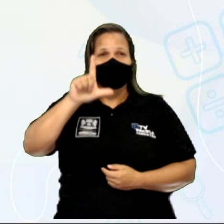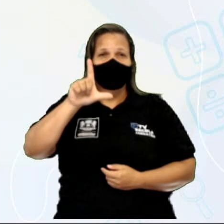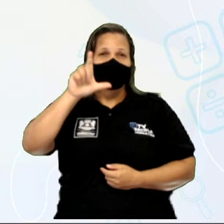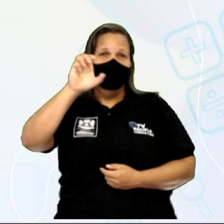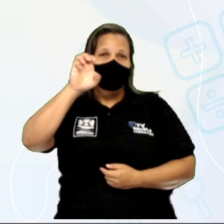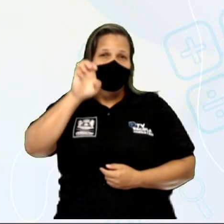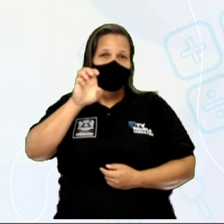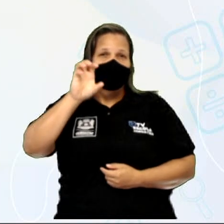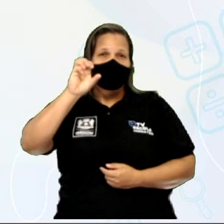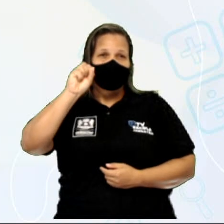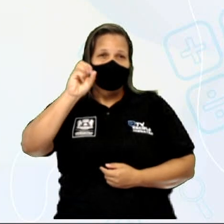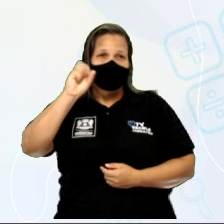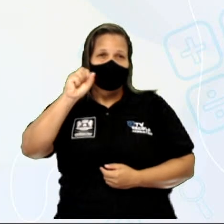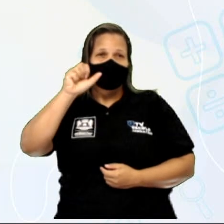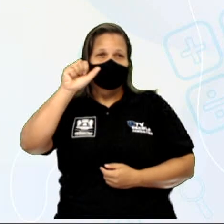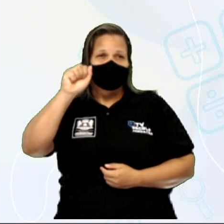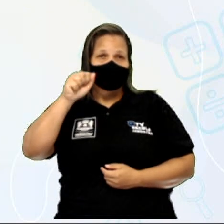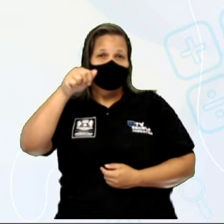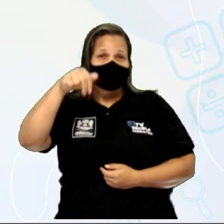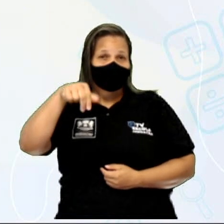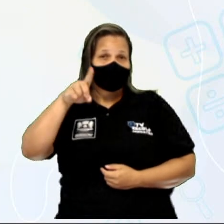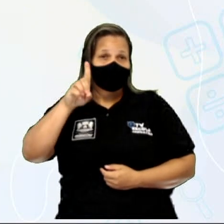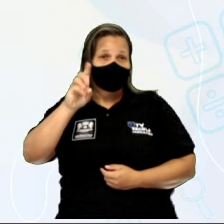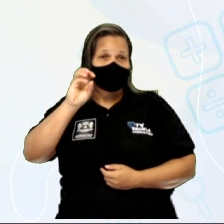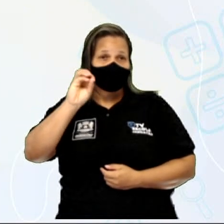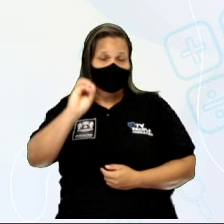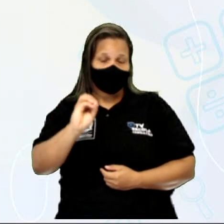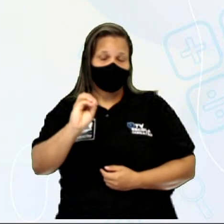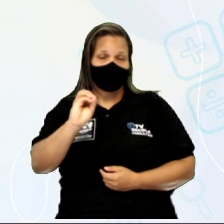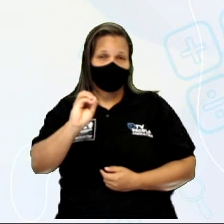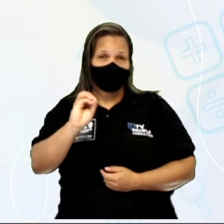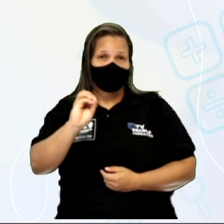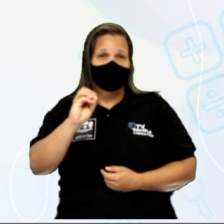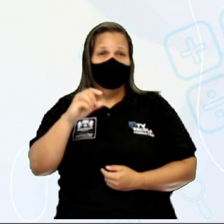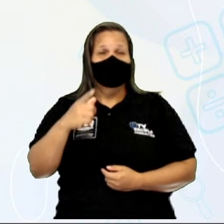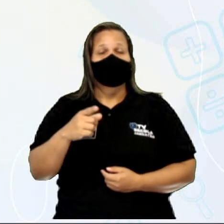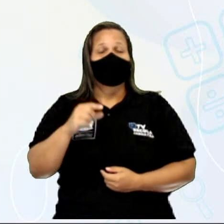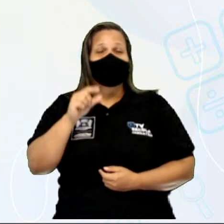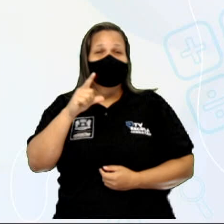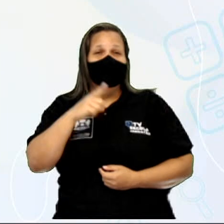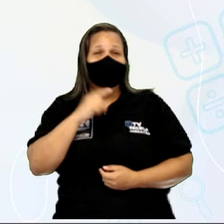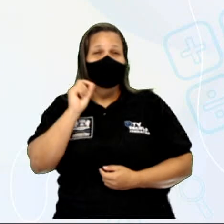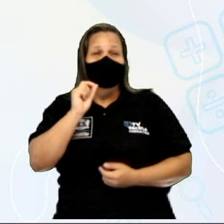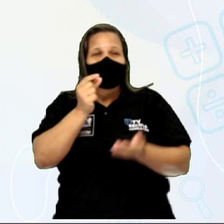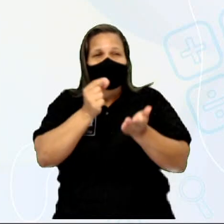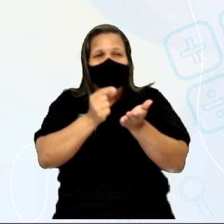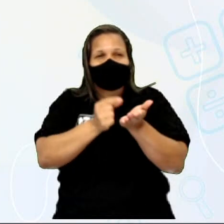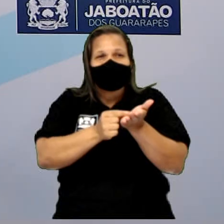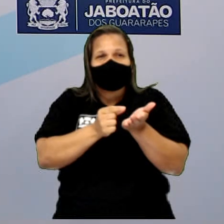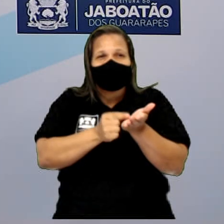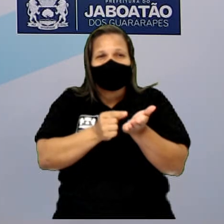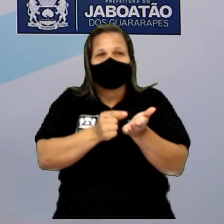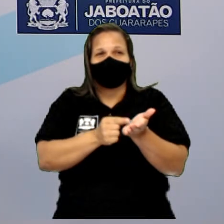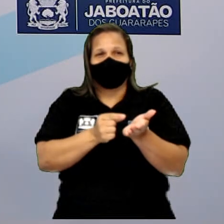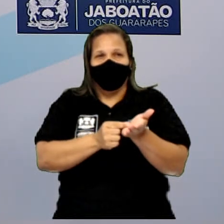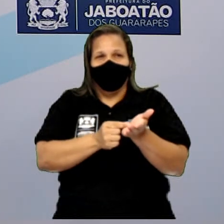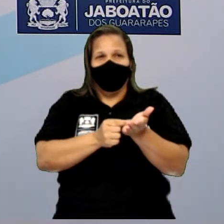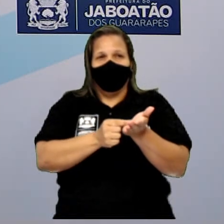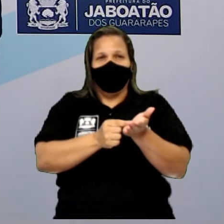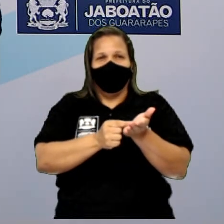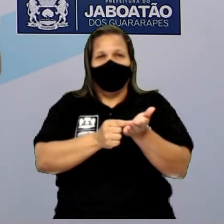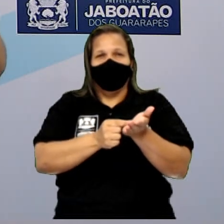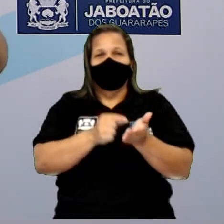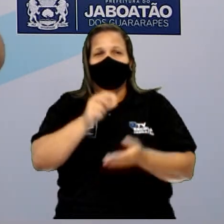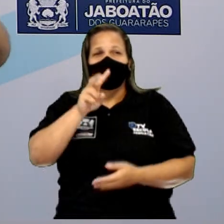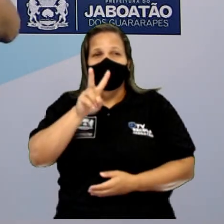voltaica. Inclusive, por isso que o nome é pilha, por causa desse empilhamento que ele tinha aqui de zinco